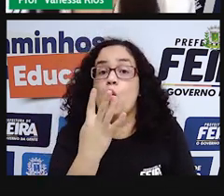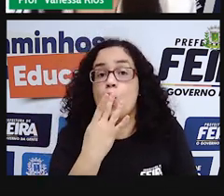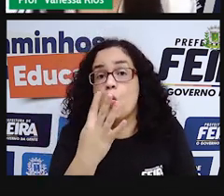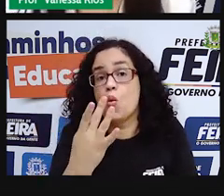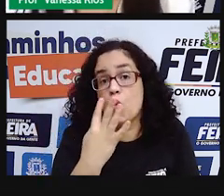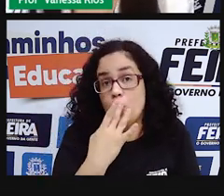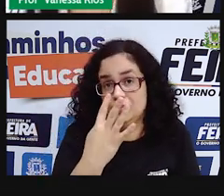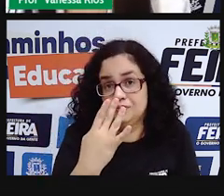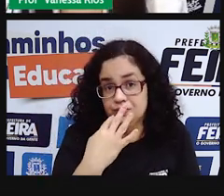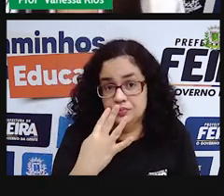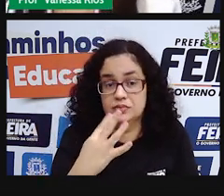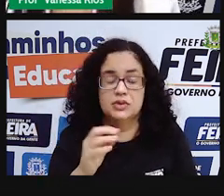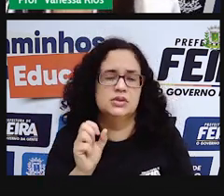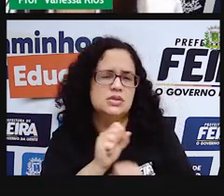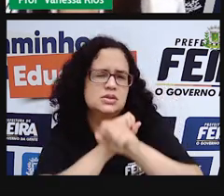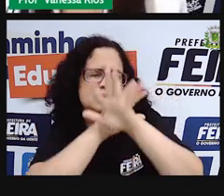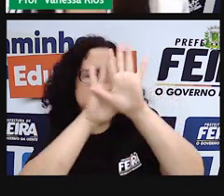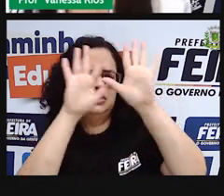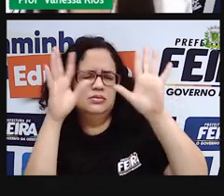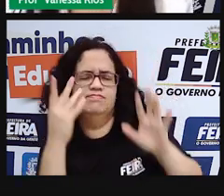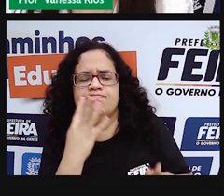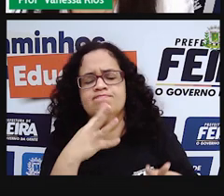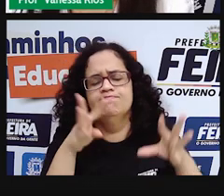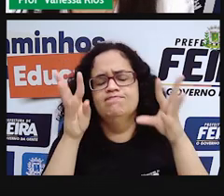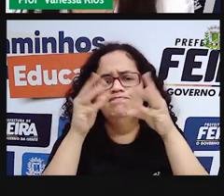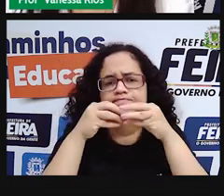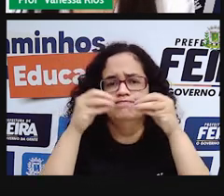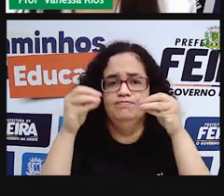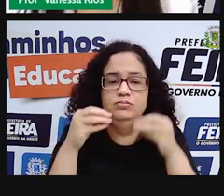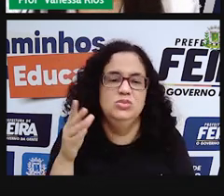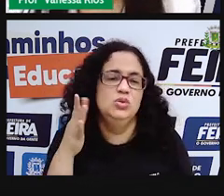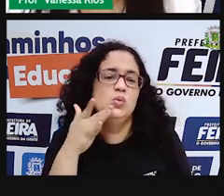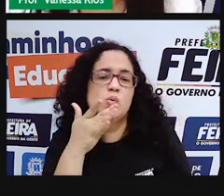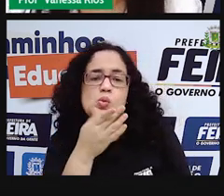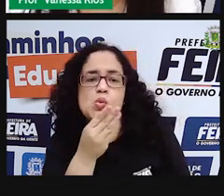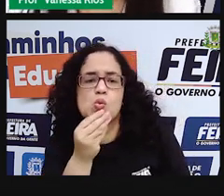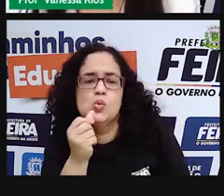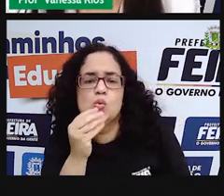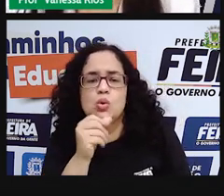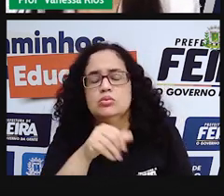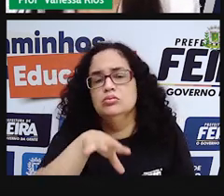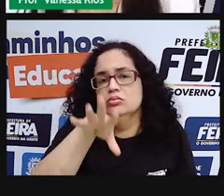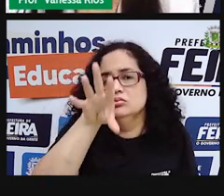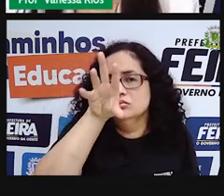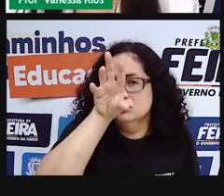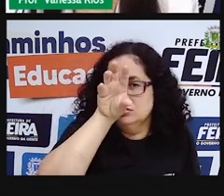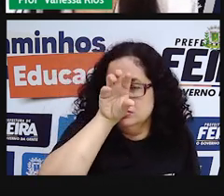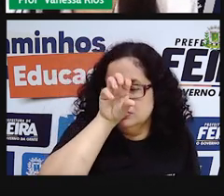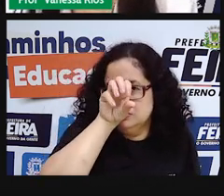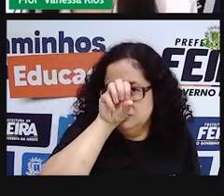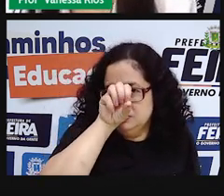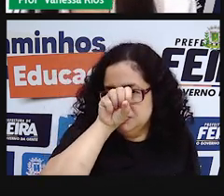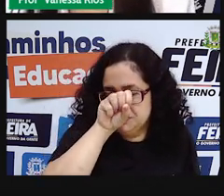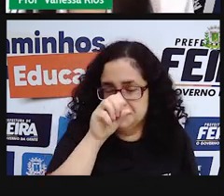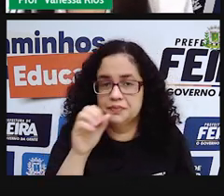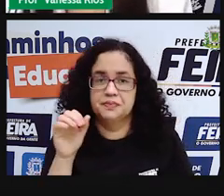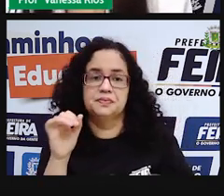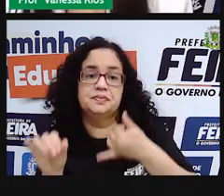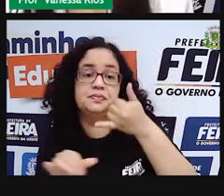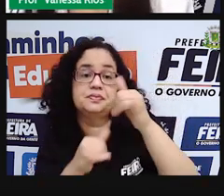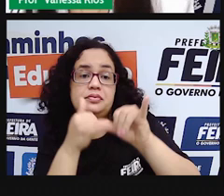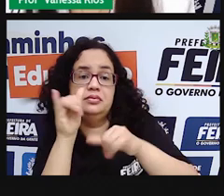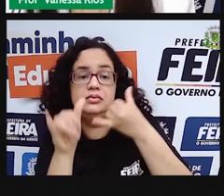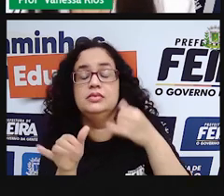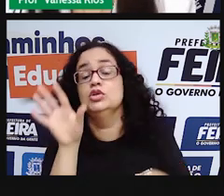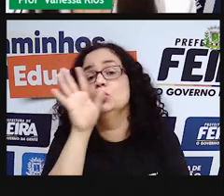né, se brilham, se são fosca, também ao gosto, ao cheiro. Então, essas propriedades aí ao